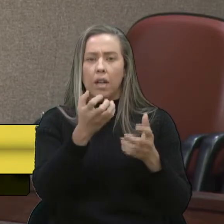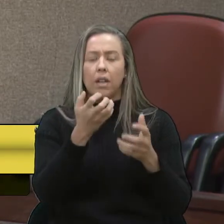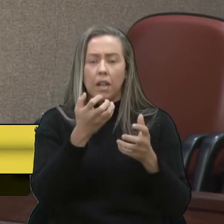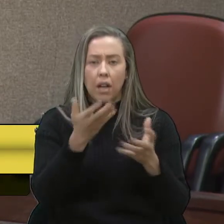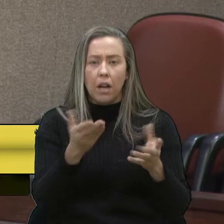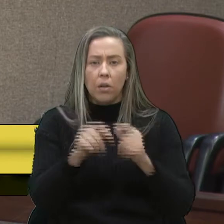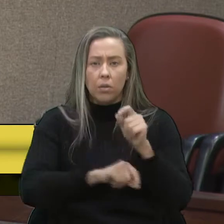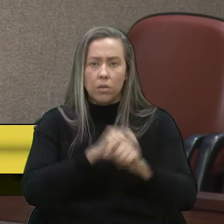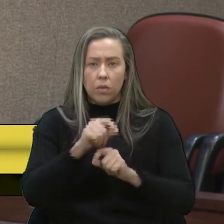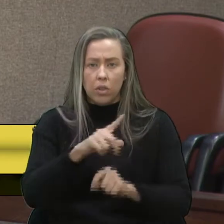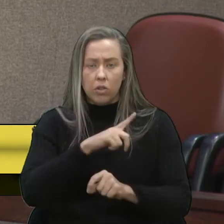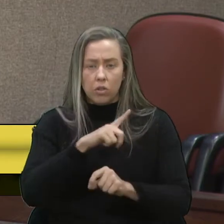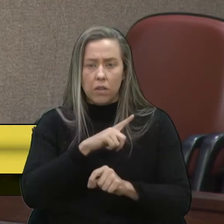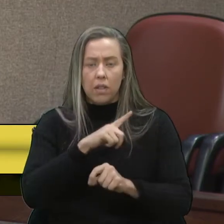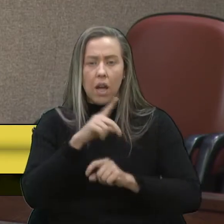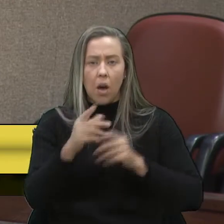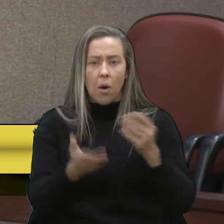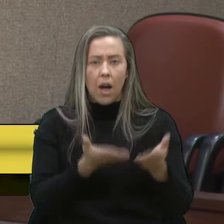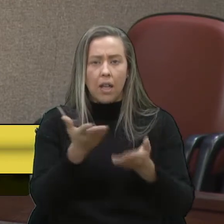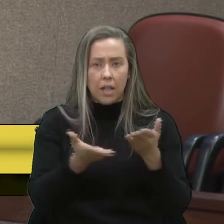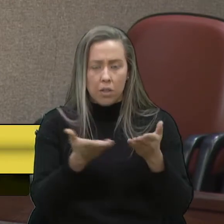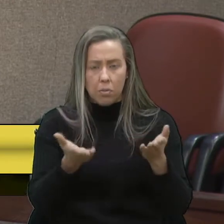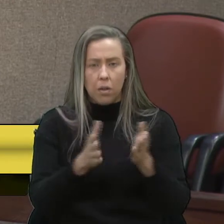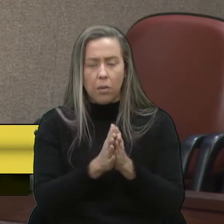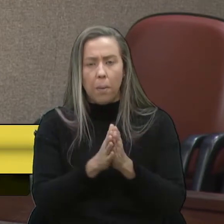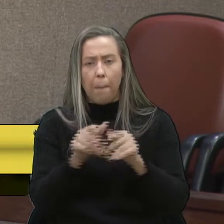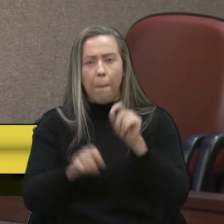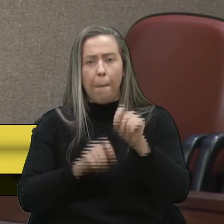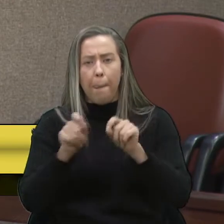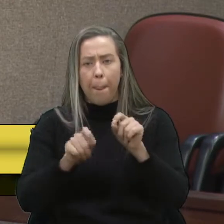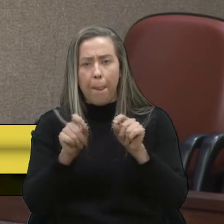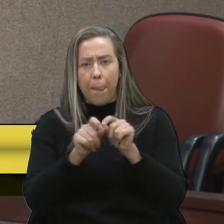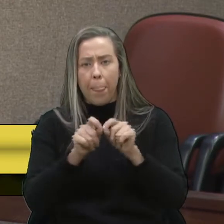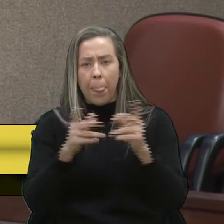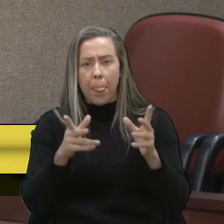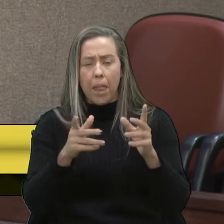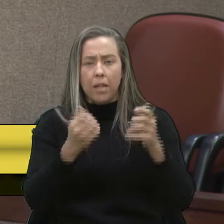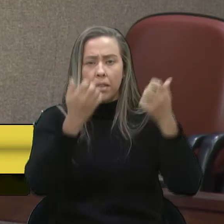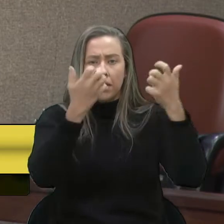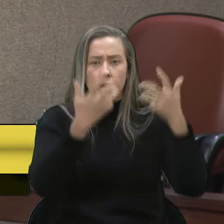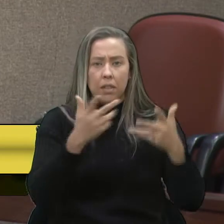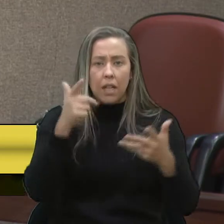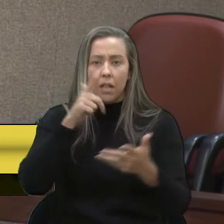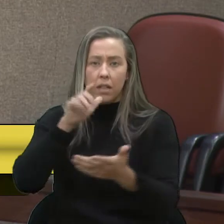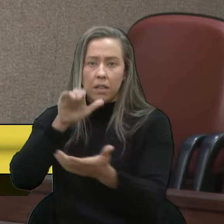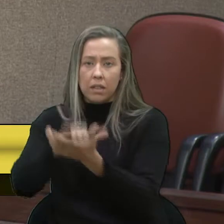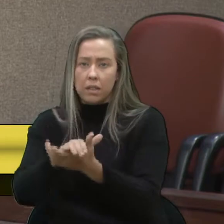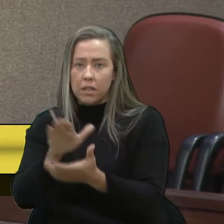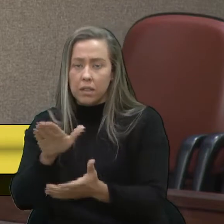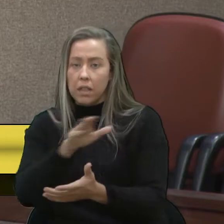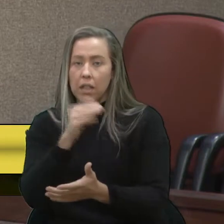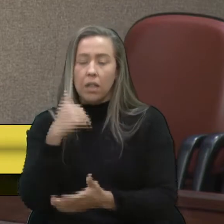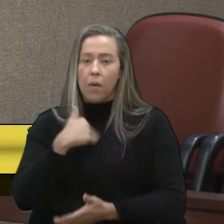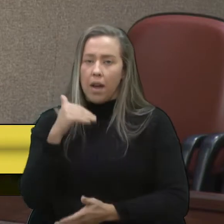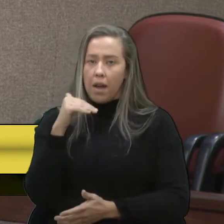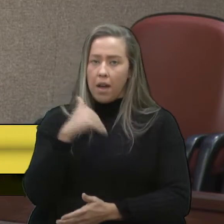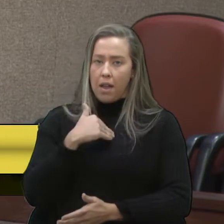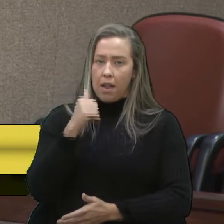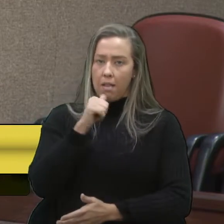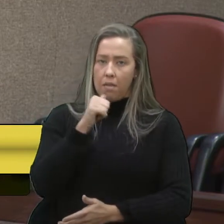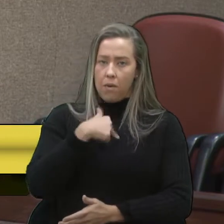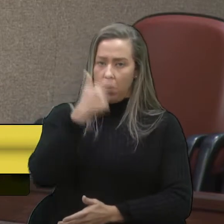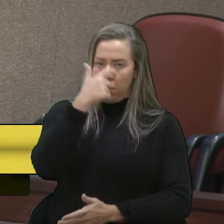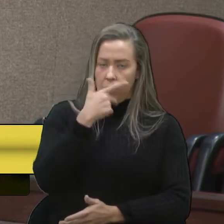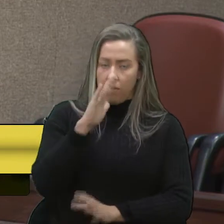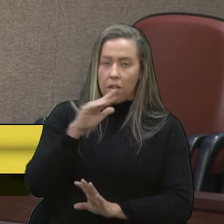que tivesse tido algum atendimento, enfim. O que foi feito segundo relatos da sua esposa? Não é o Marcon que está falando aqui, é o relatos da sua